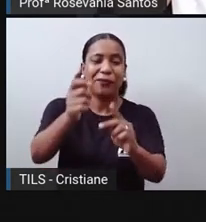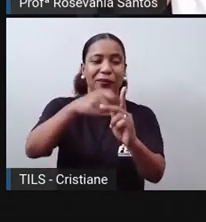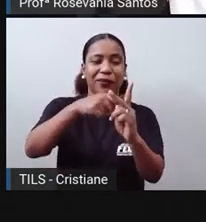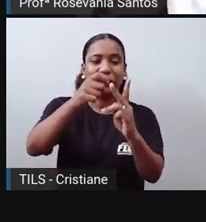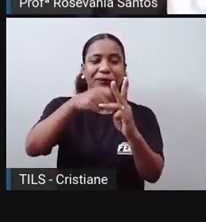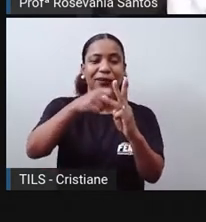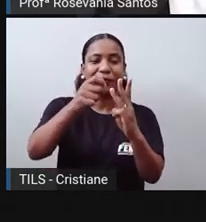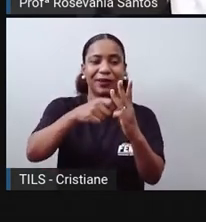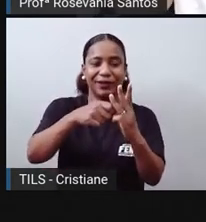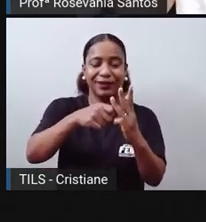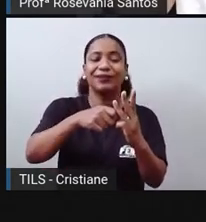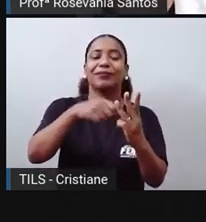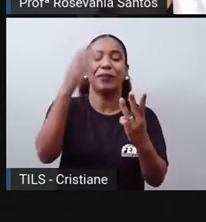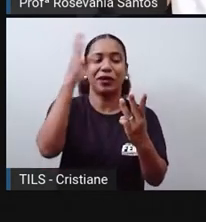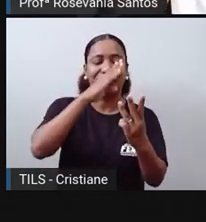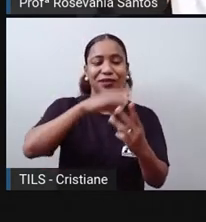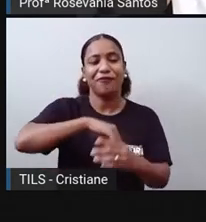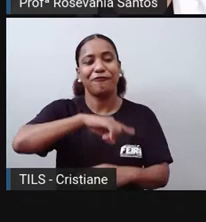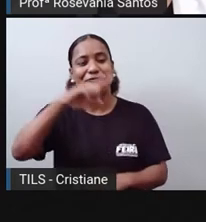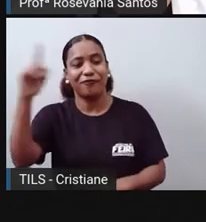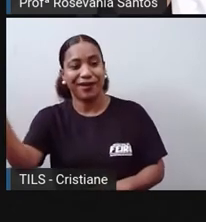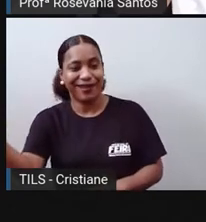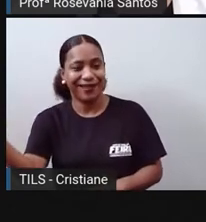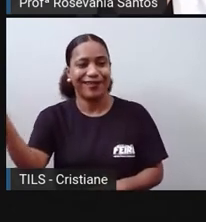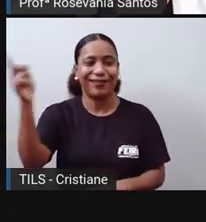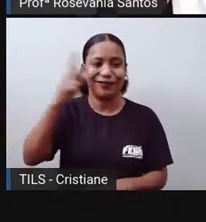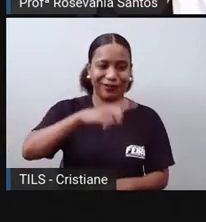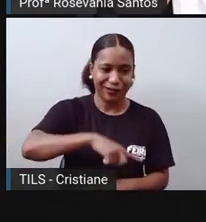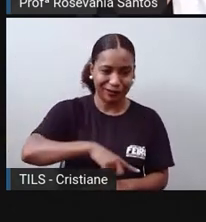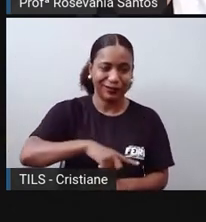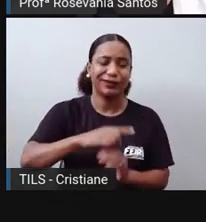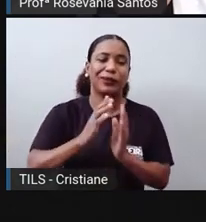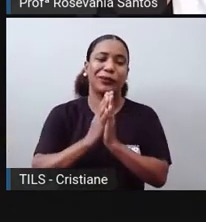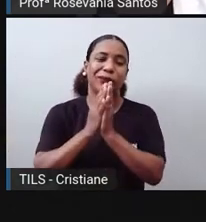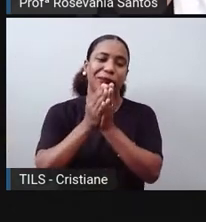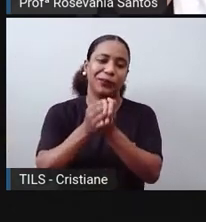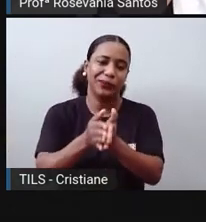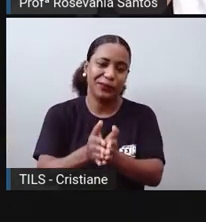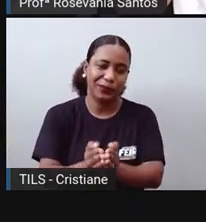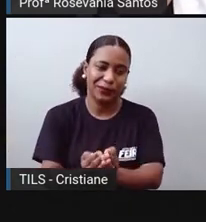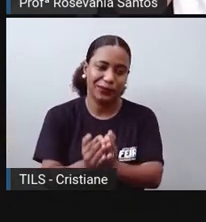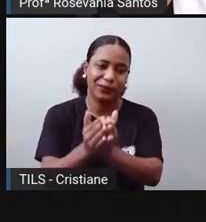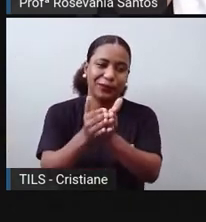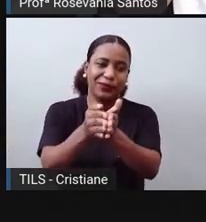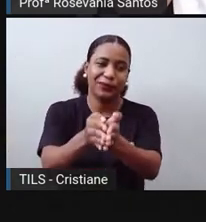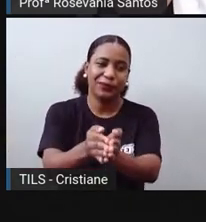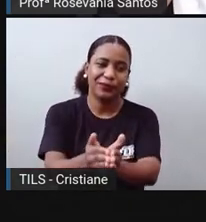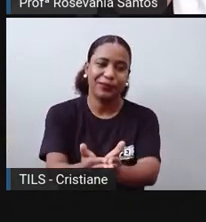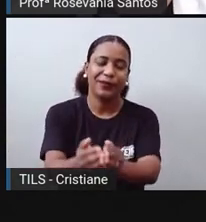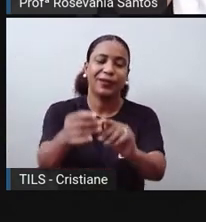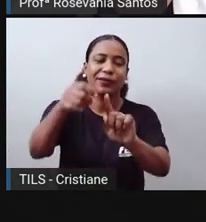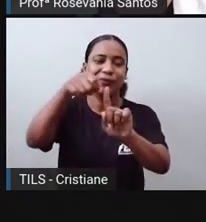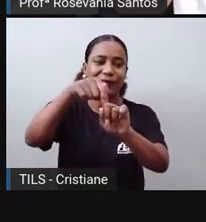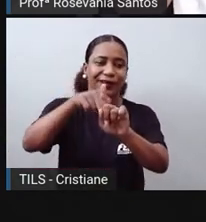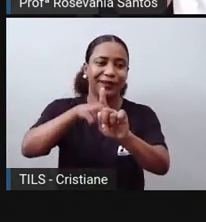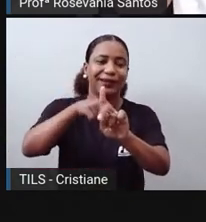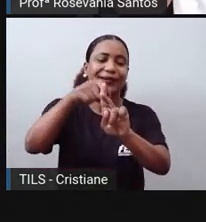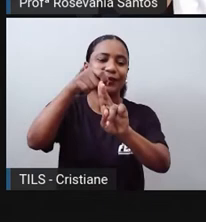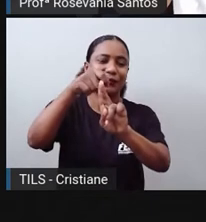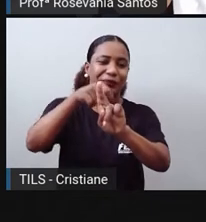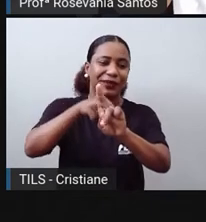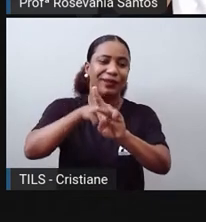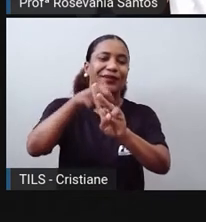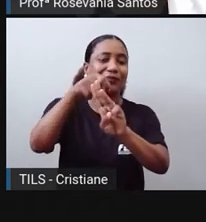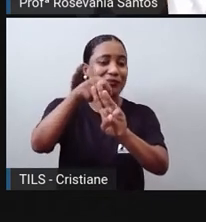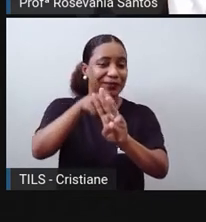meses de ida, três meses de volta. E aí levava não sei quantos meses para fazer essa volta